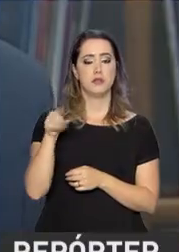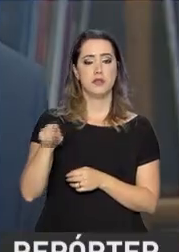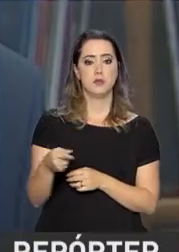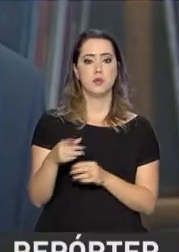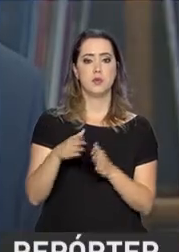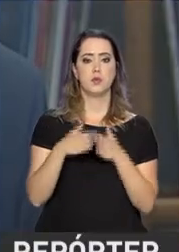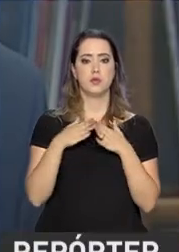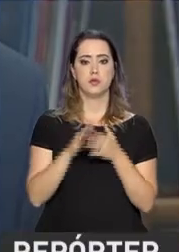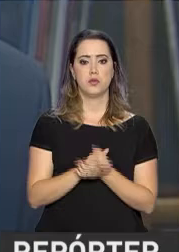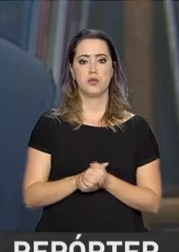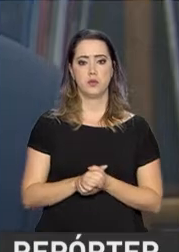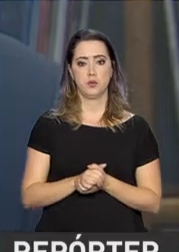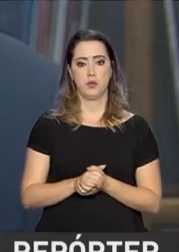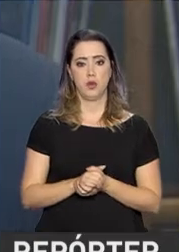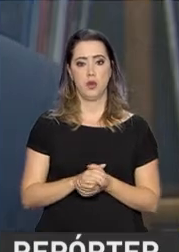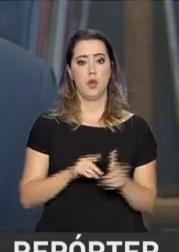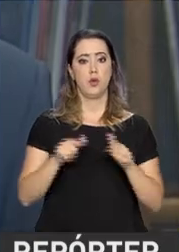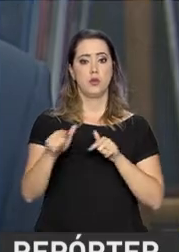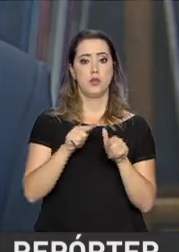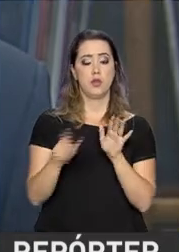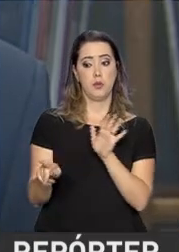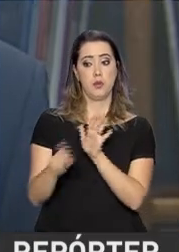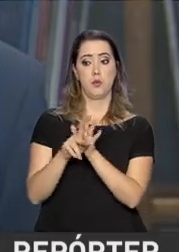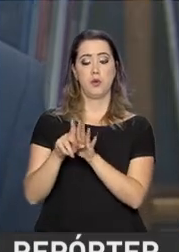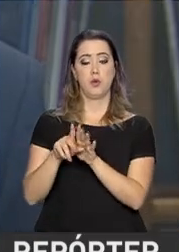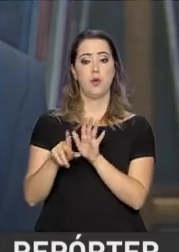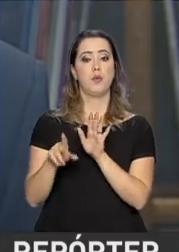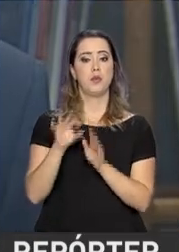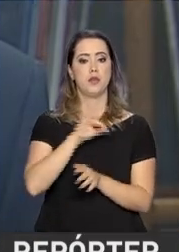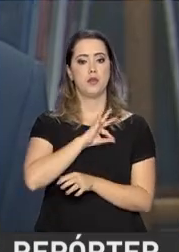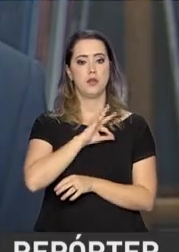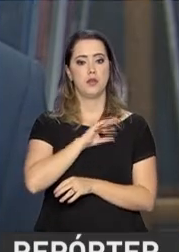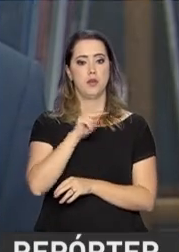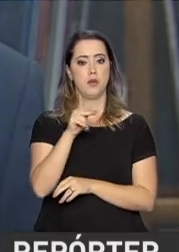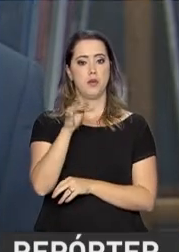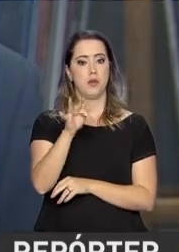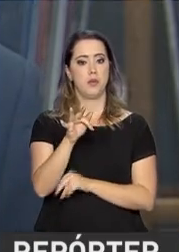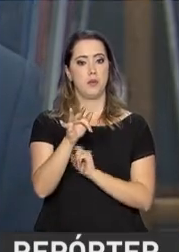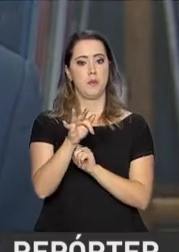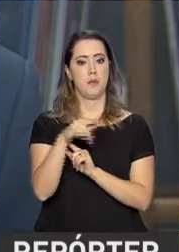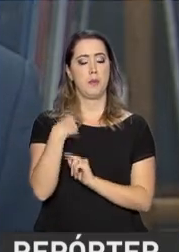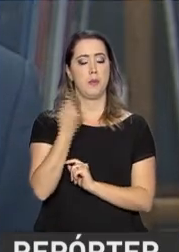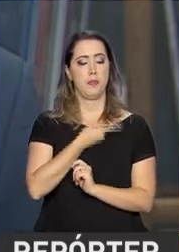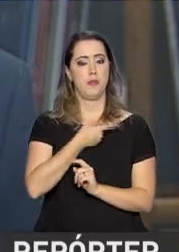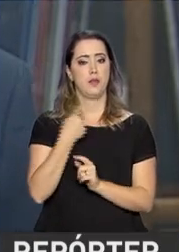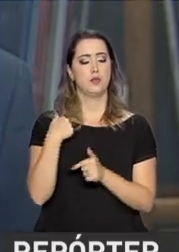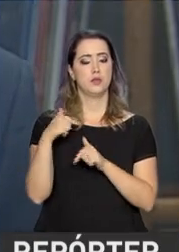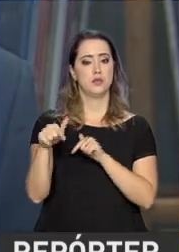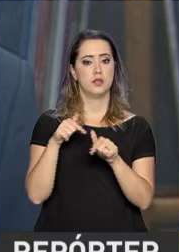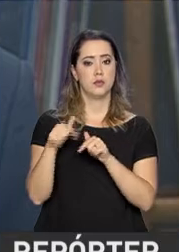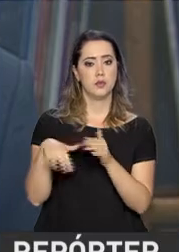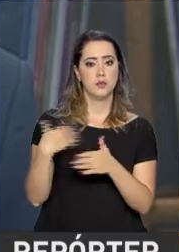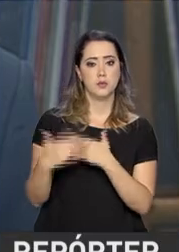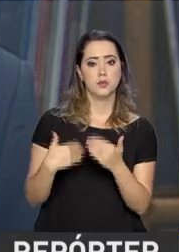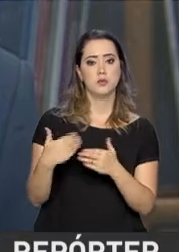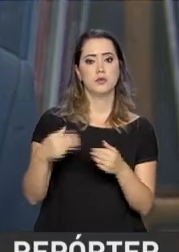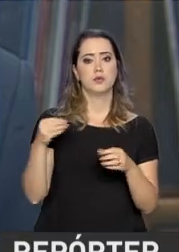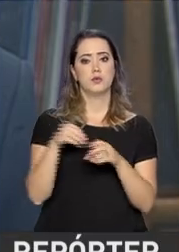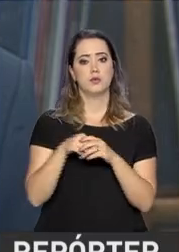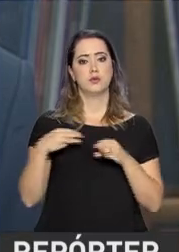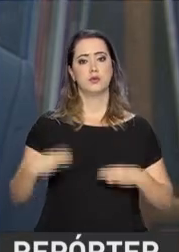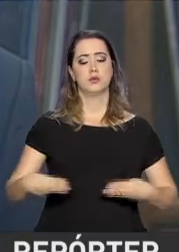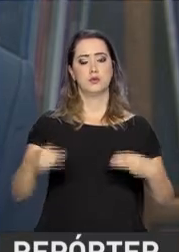O trabalho investigativo, ele é da Polícia Federal. O nosso, e o que nós estamos procurando fazer no Ministério do